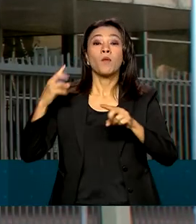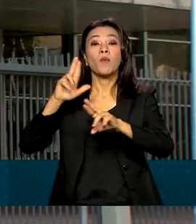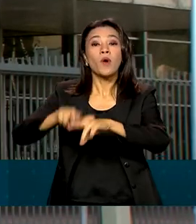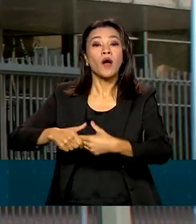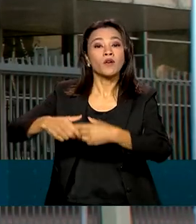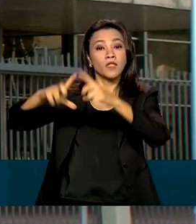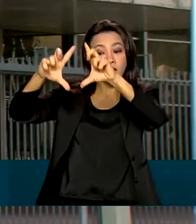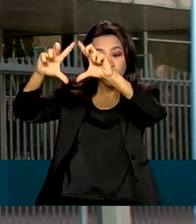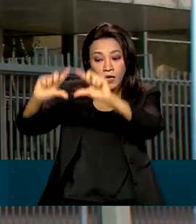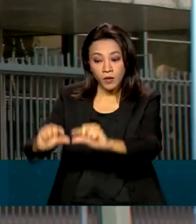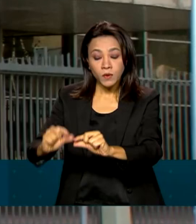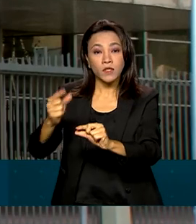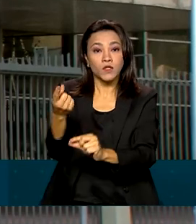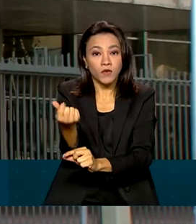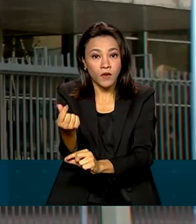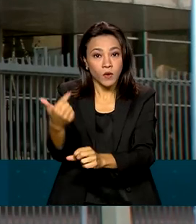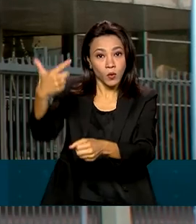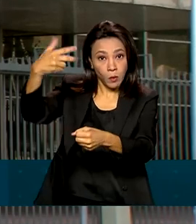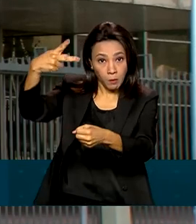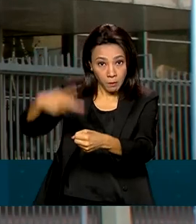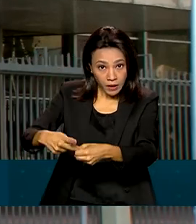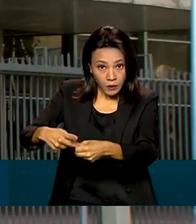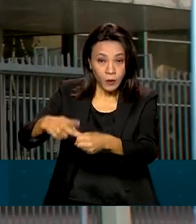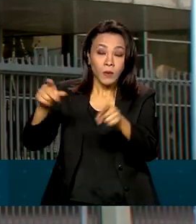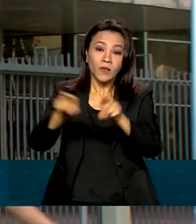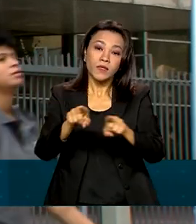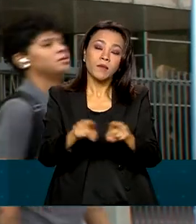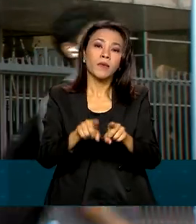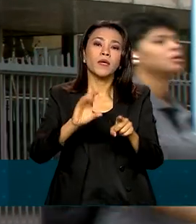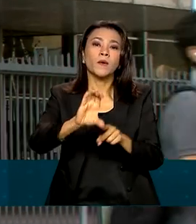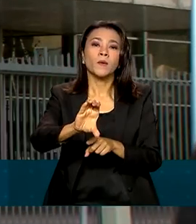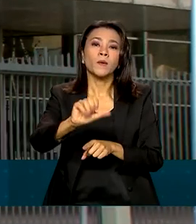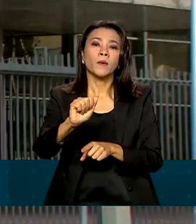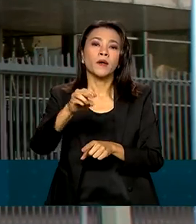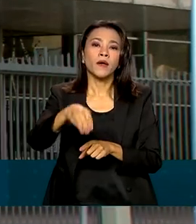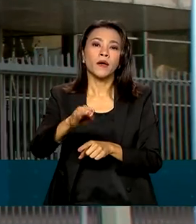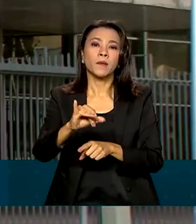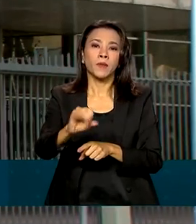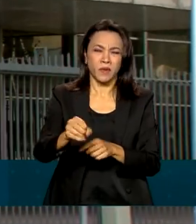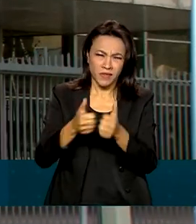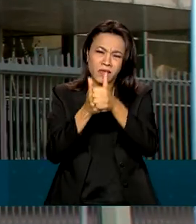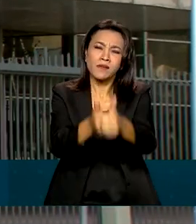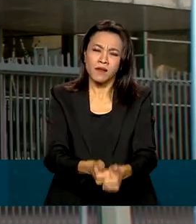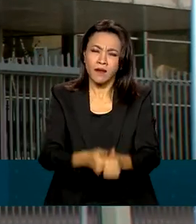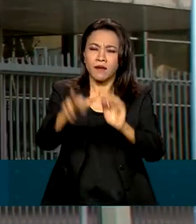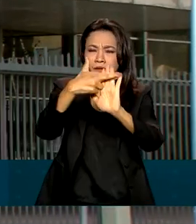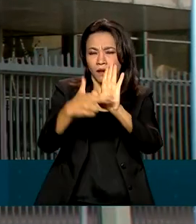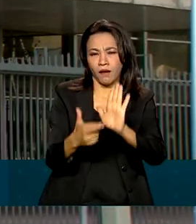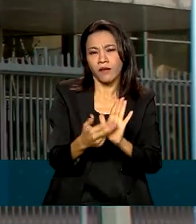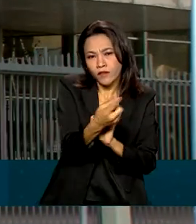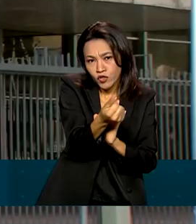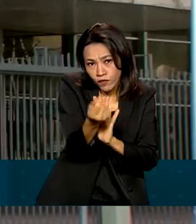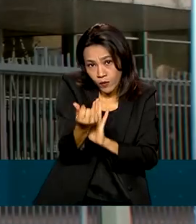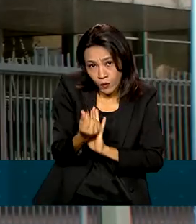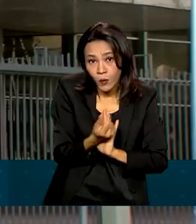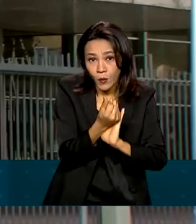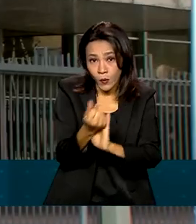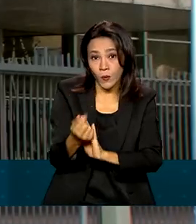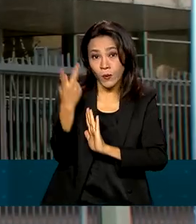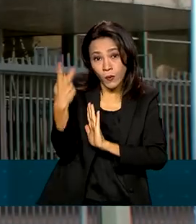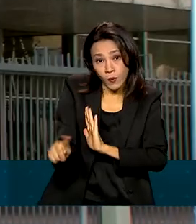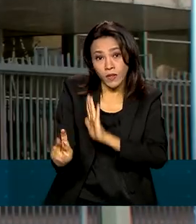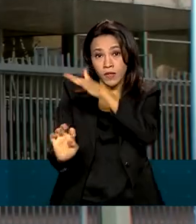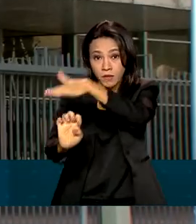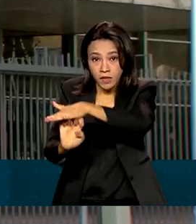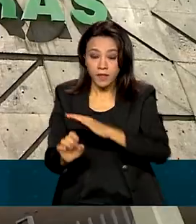e na depreciação do câmbio e segue a política de preços da empresa. A redução se refere ao gás natural